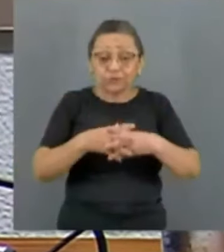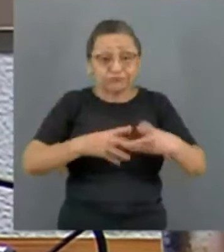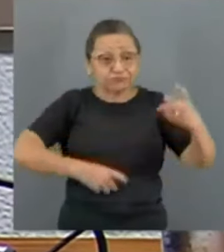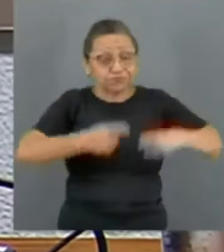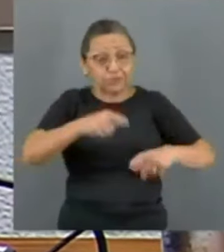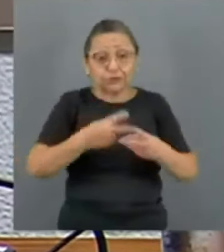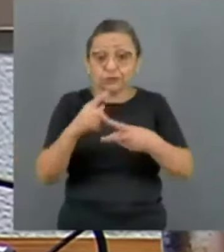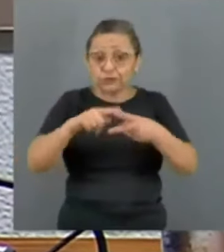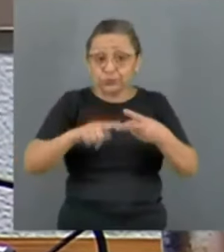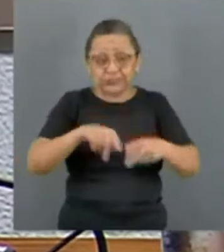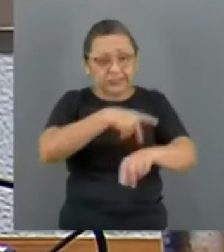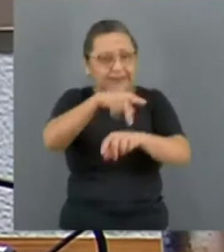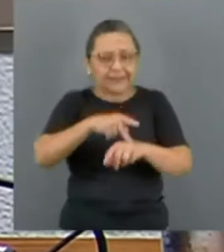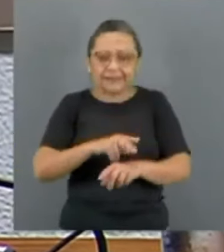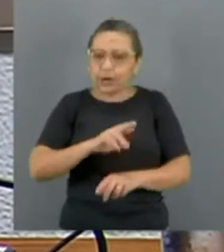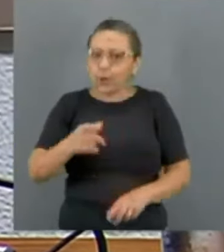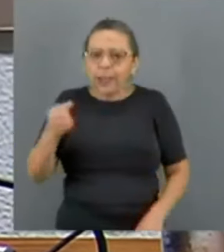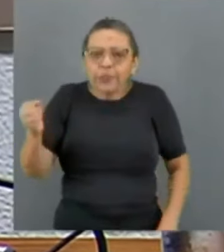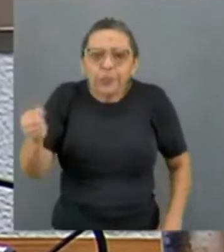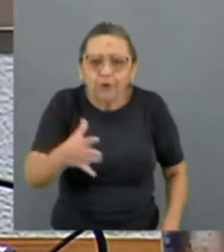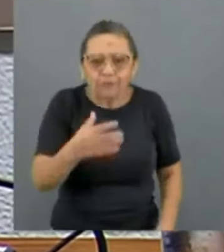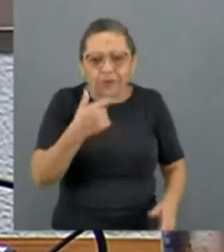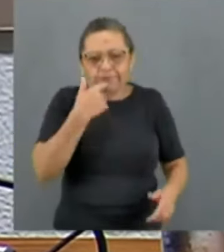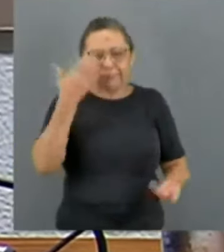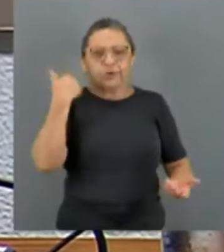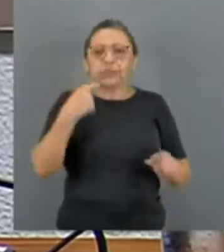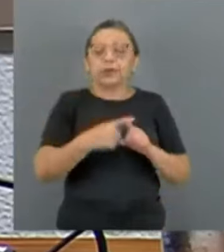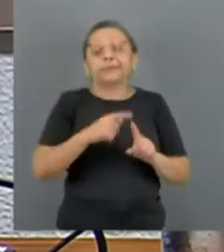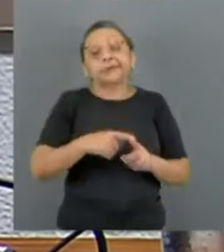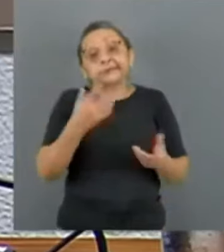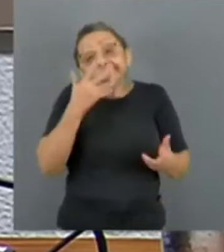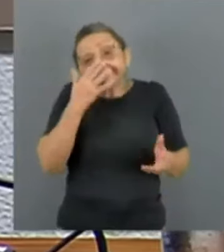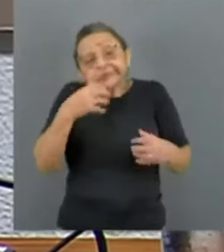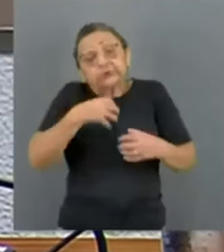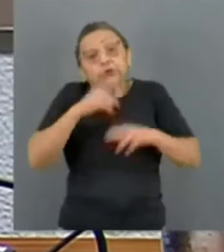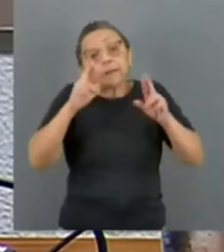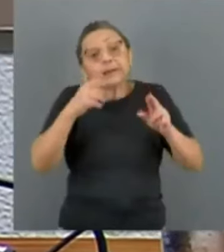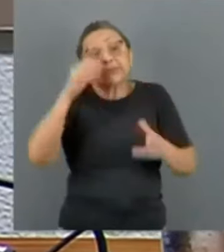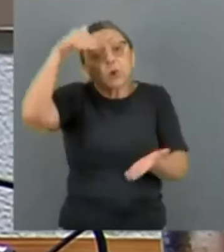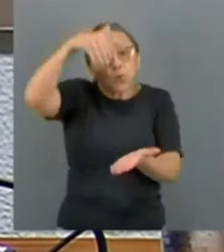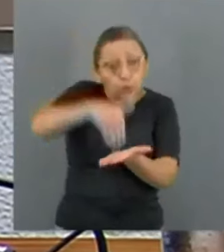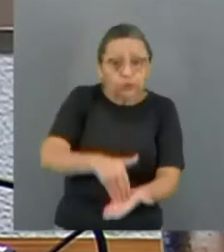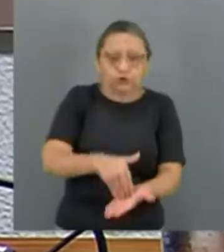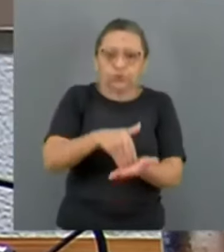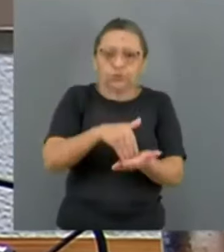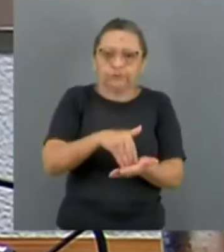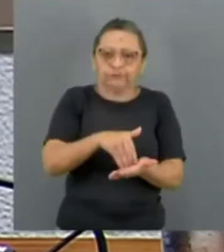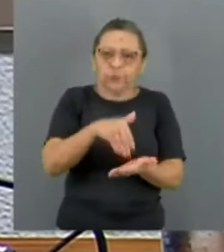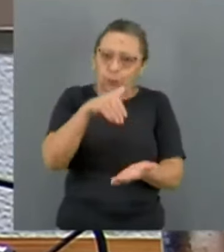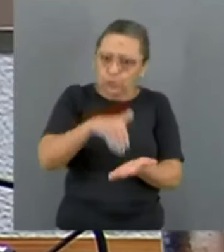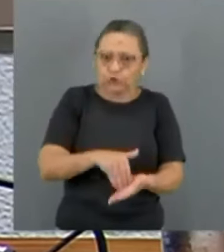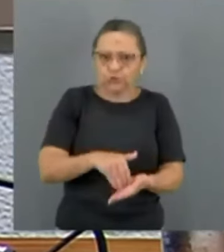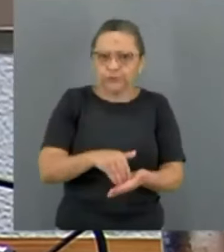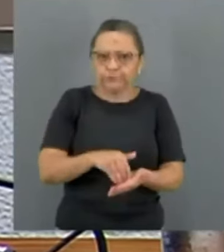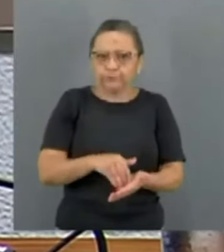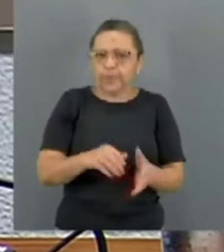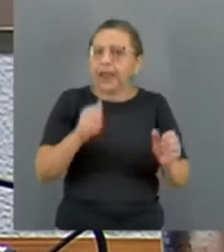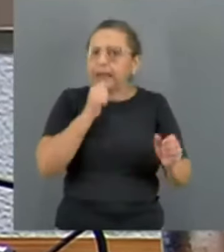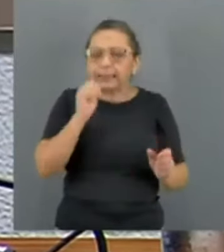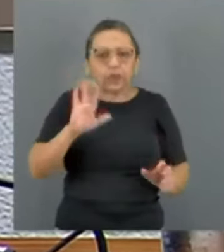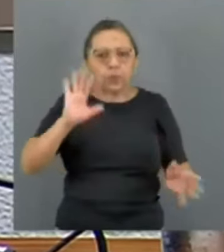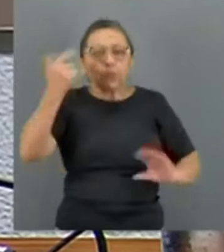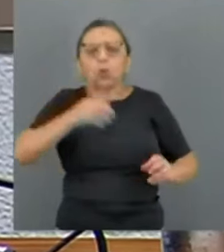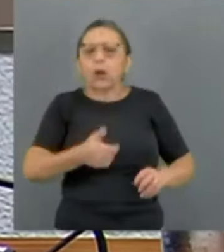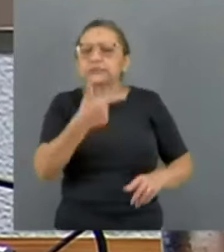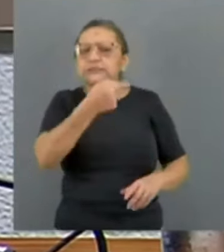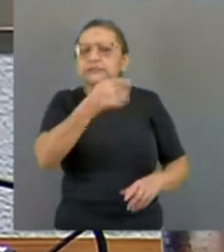não é algo novo. Ele pode ser considerado o último grande conflito colonial não resolvido após quase 70